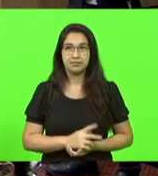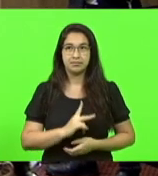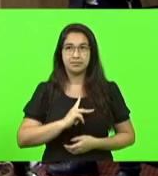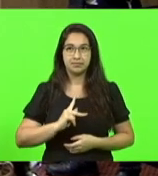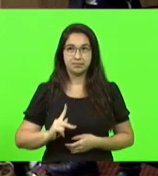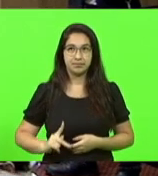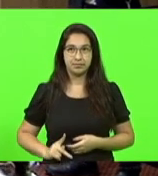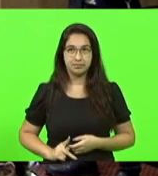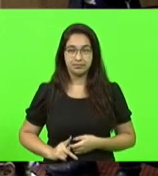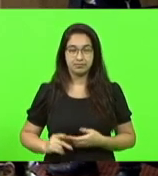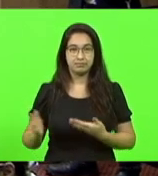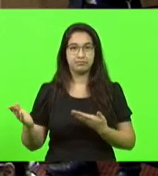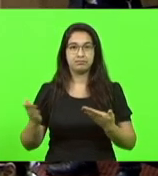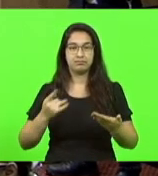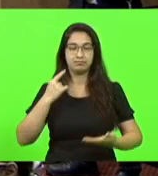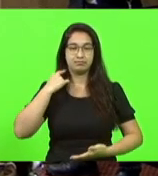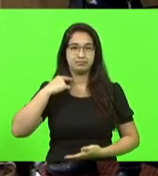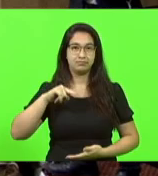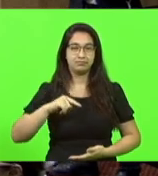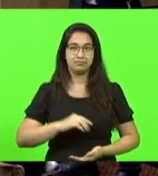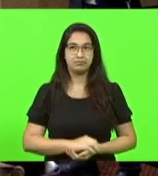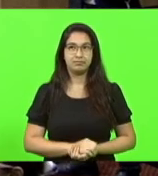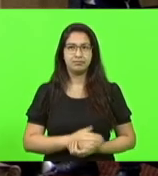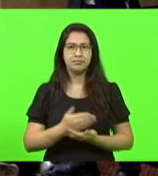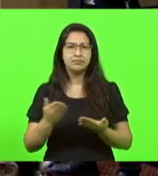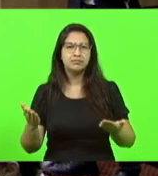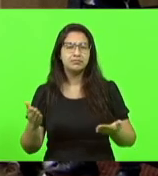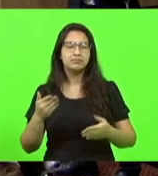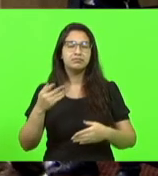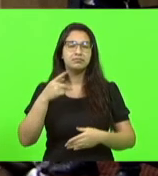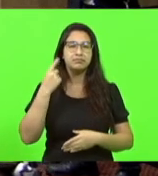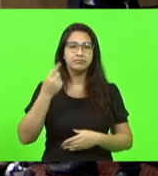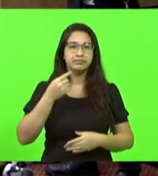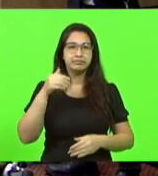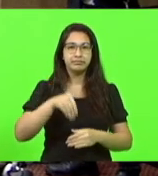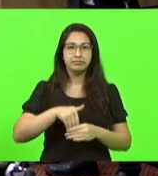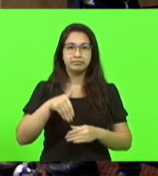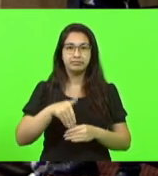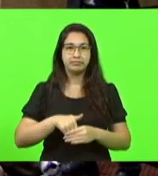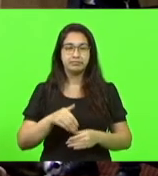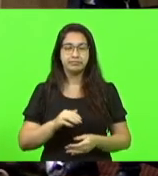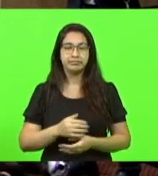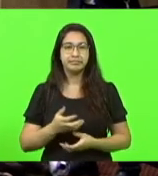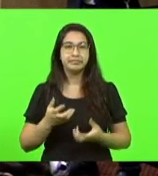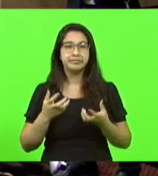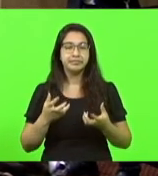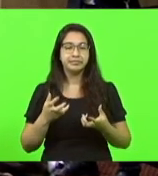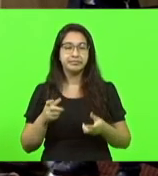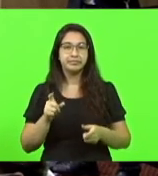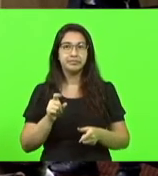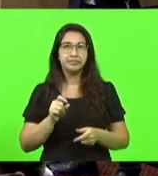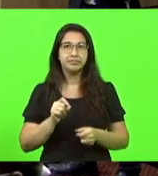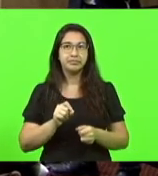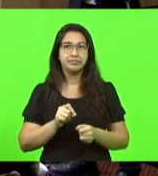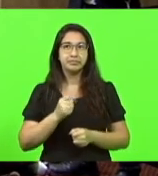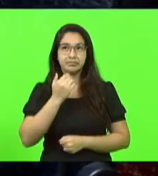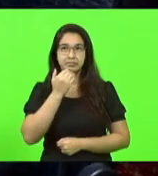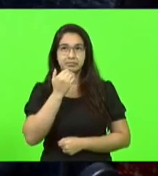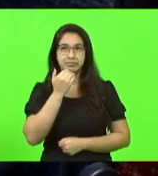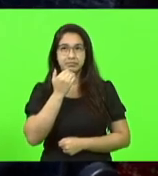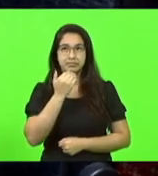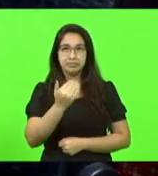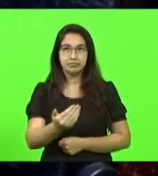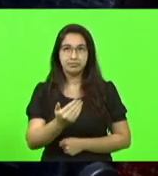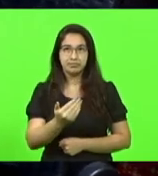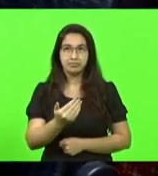Sim, deputado Silvio Drevec. Enquanto que o pessoal vai, os deputados vão votando, eu vou fazer uma solicitação, mesmo